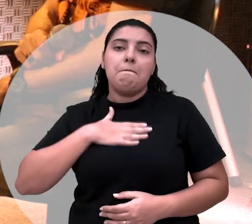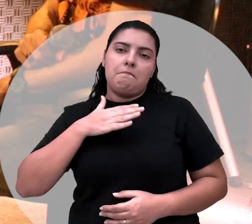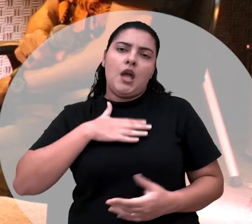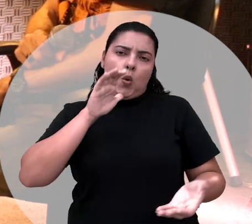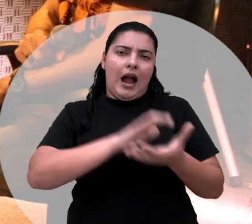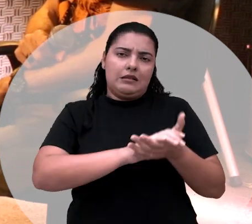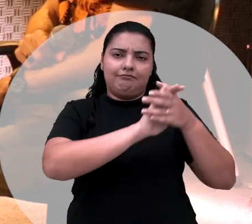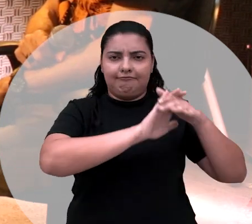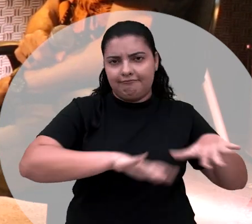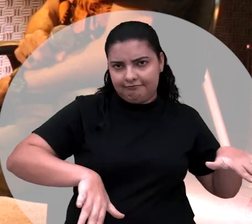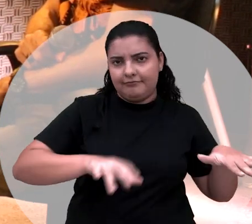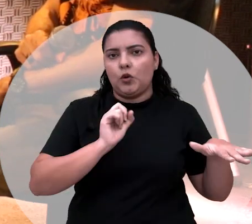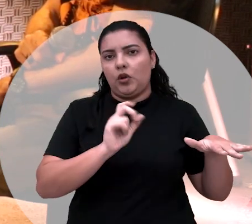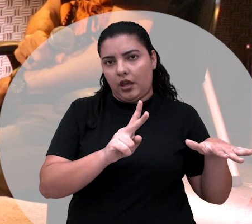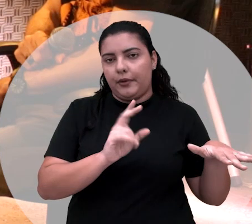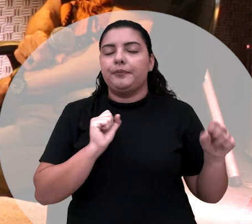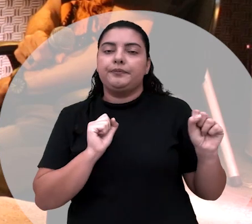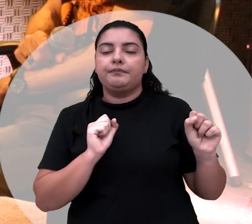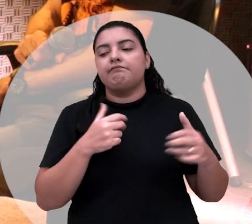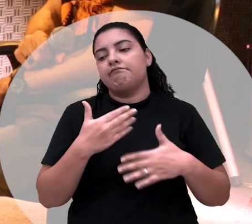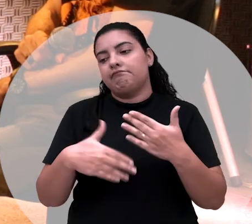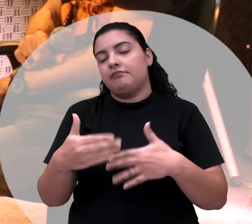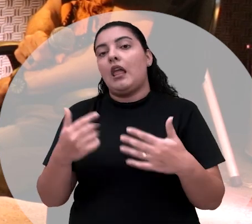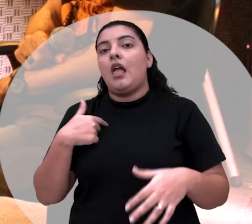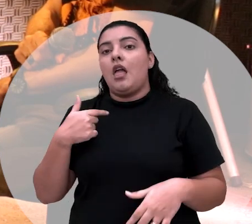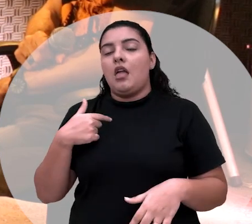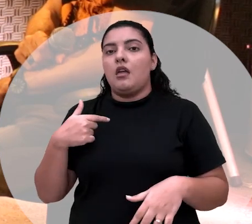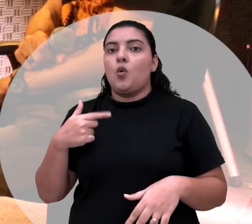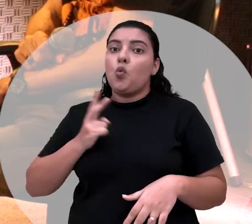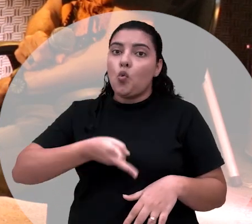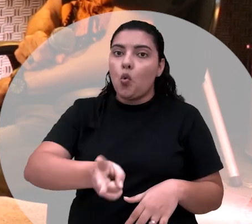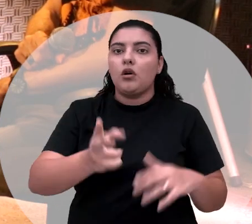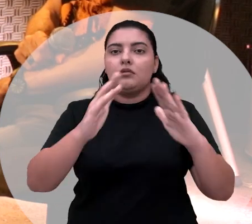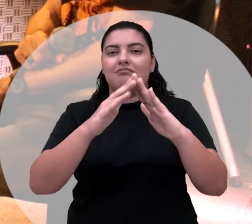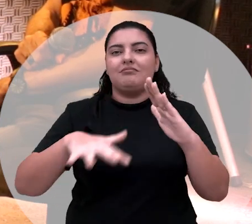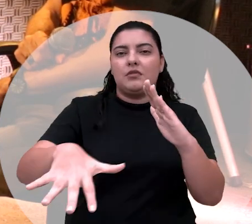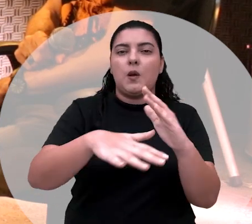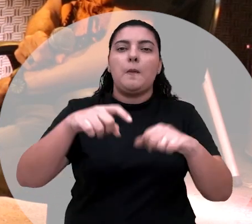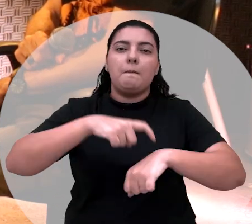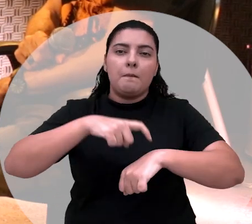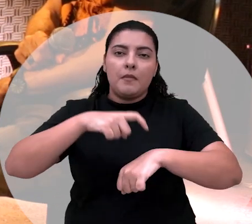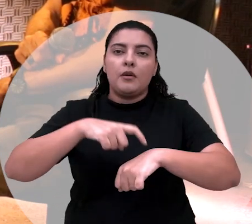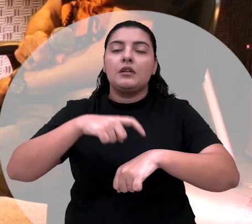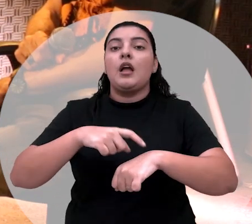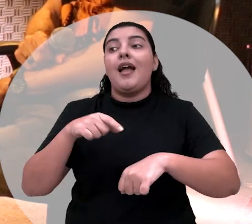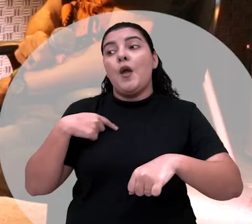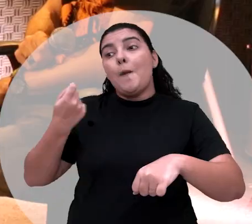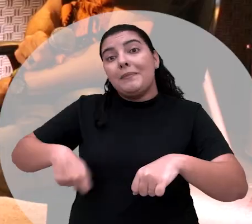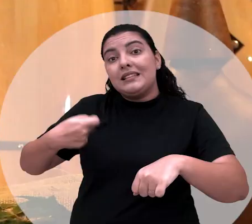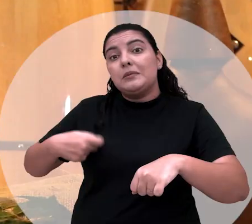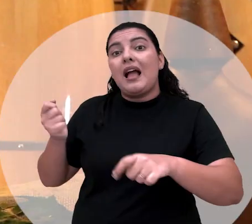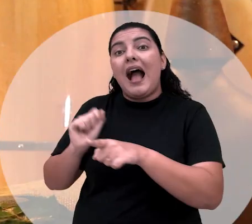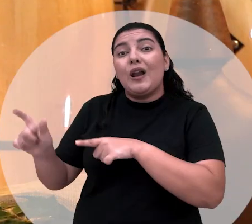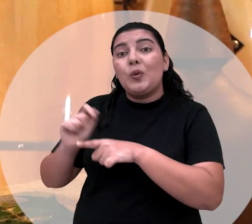certo, me separei. Depois disso, eu continuei com o terreiro, aí foi a parte do momento que eu comecei a alugar, procurar